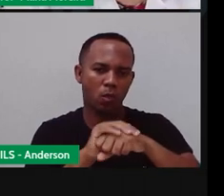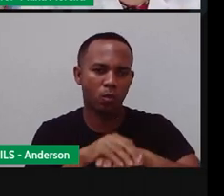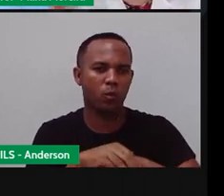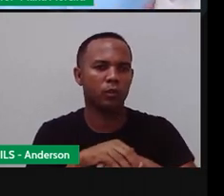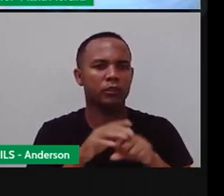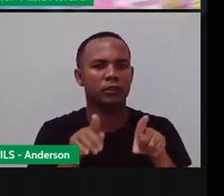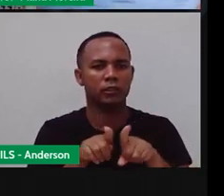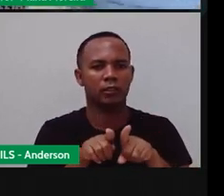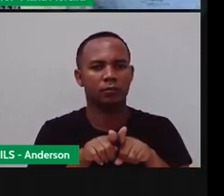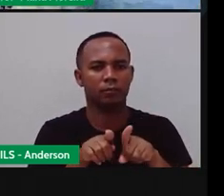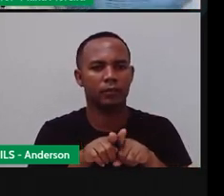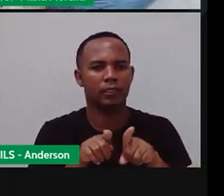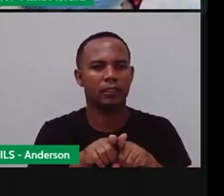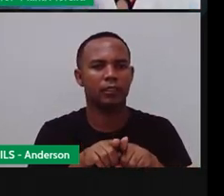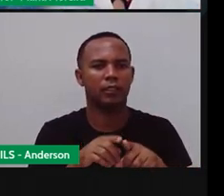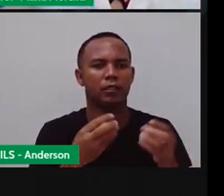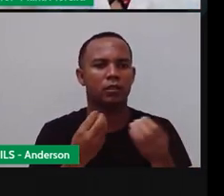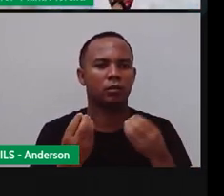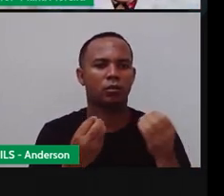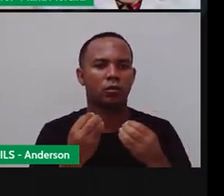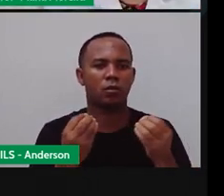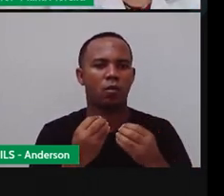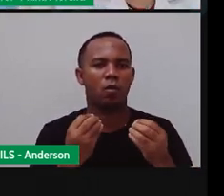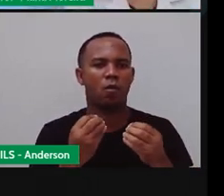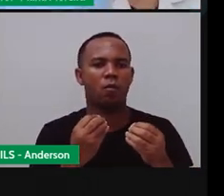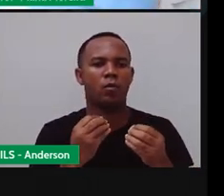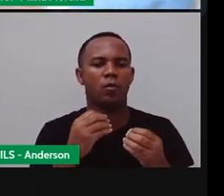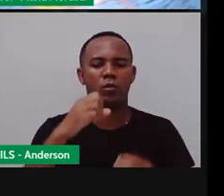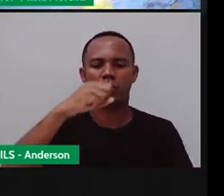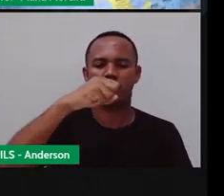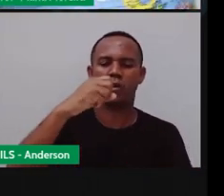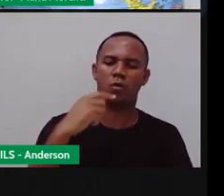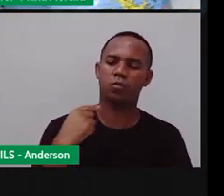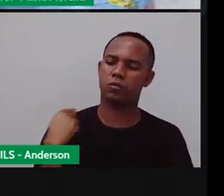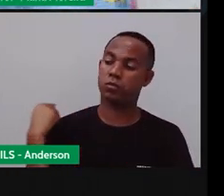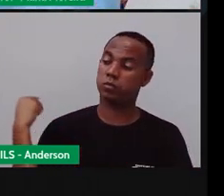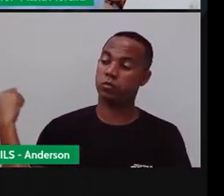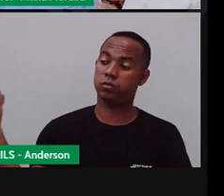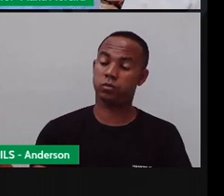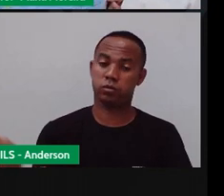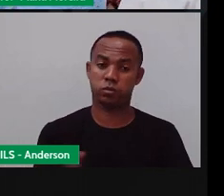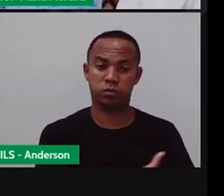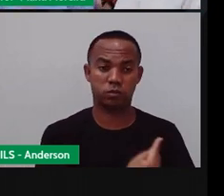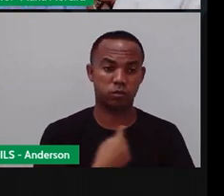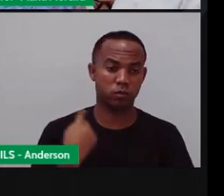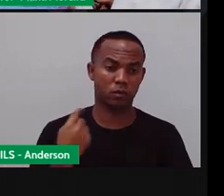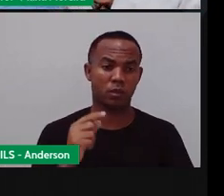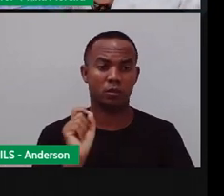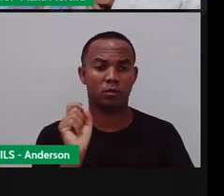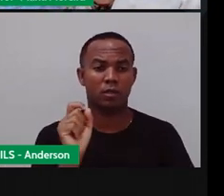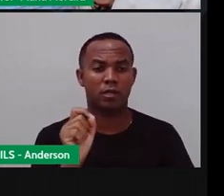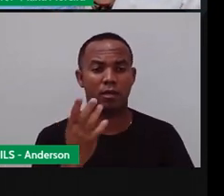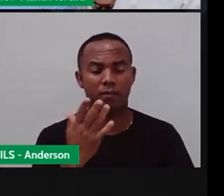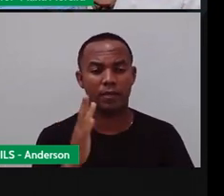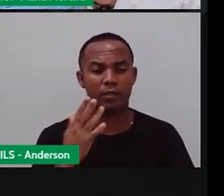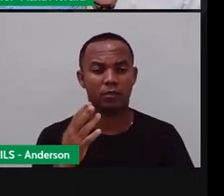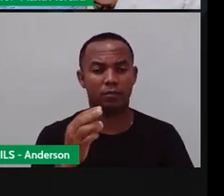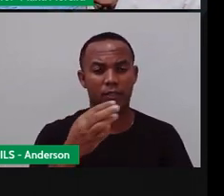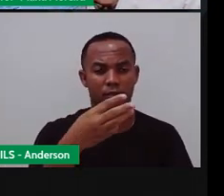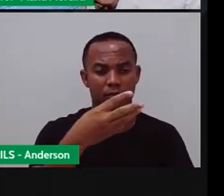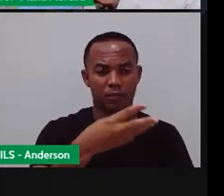ela também girava o quê? Ao redor do Sol, e que isso aqui dava o quê? Os 365